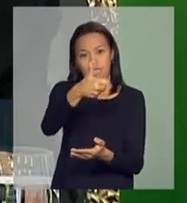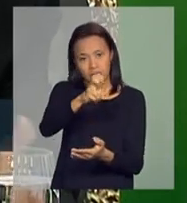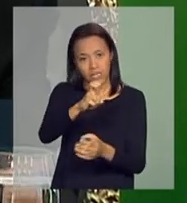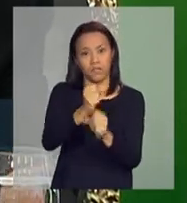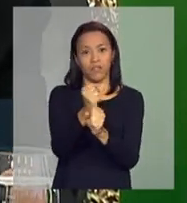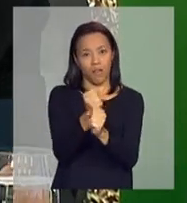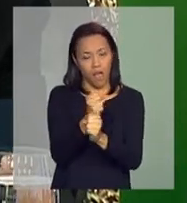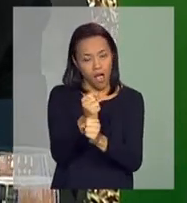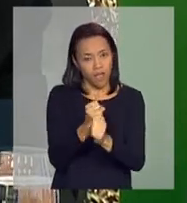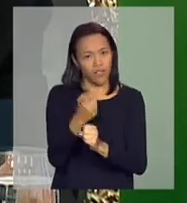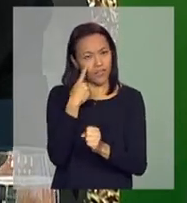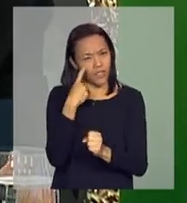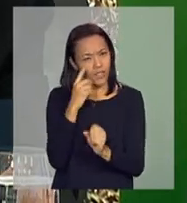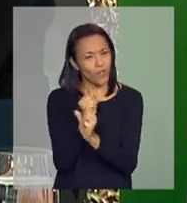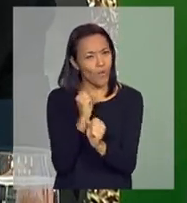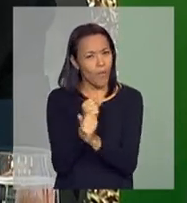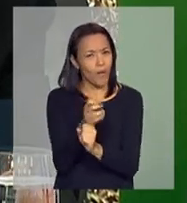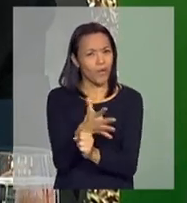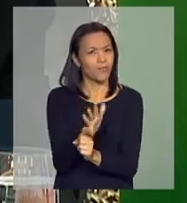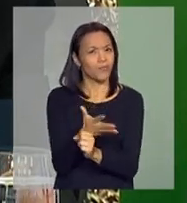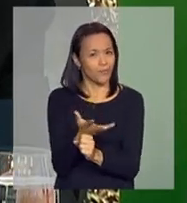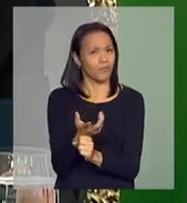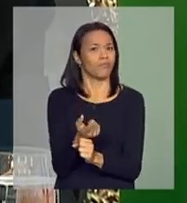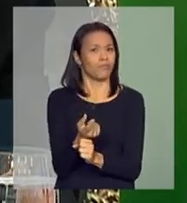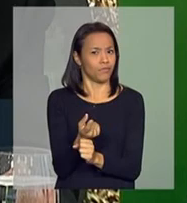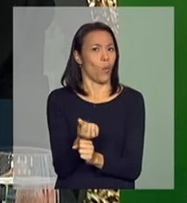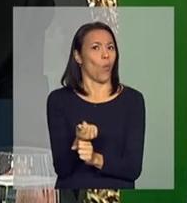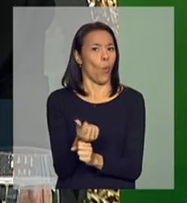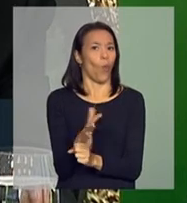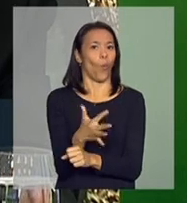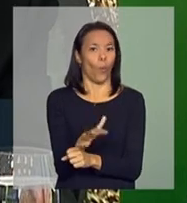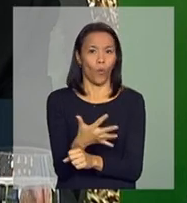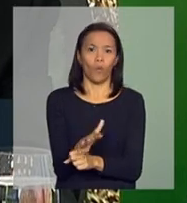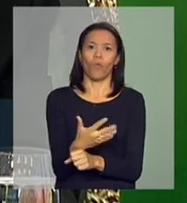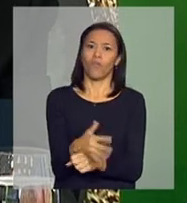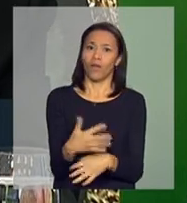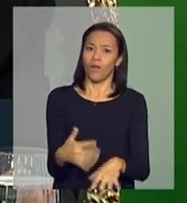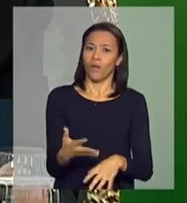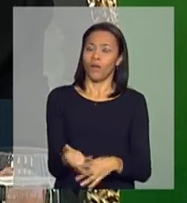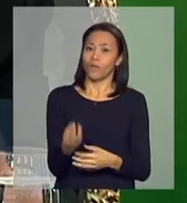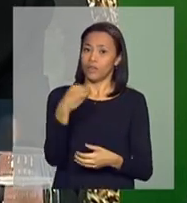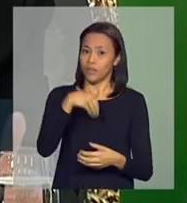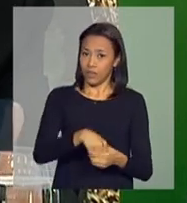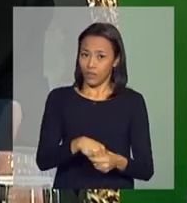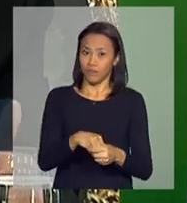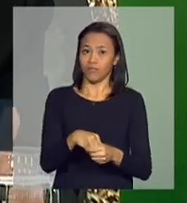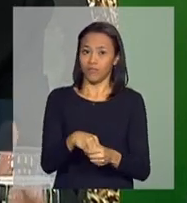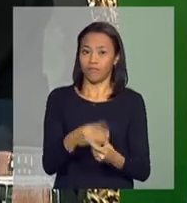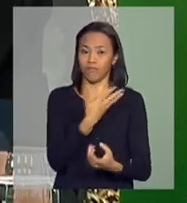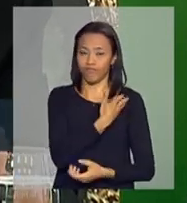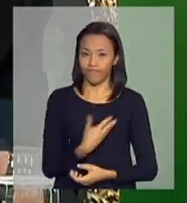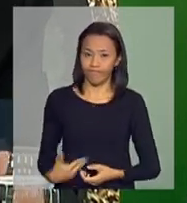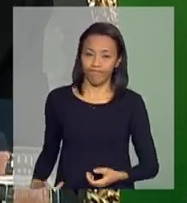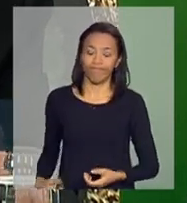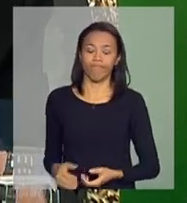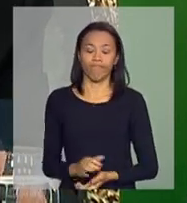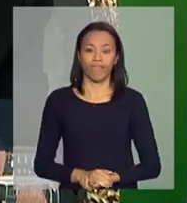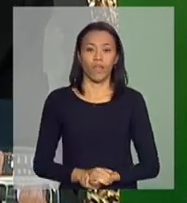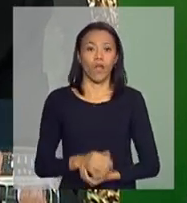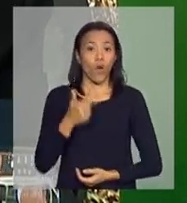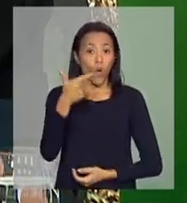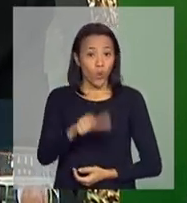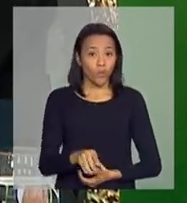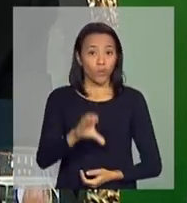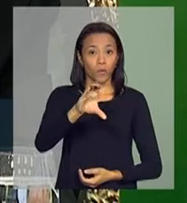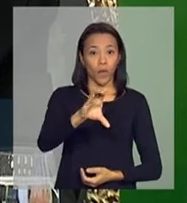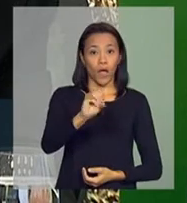equalizar esses juros, dá um valor significativo nos cofres do Tesouro Nacional. A Conab